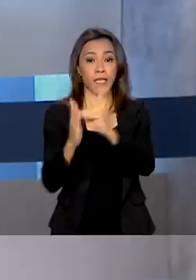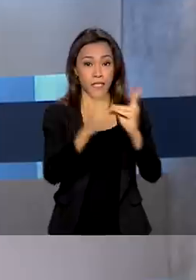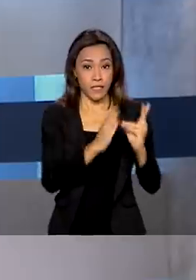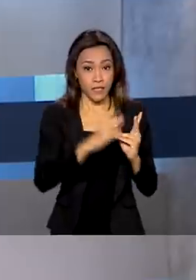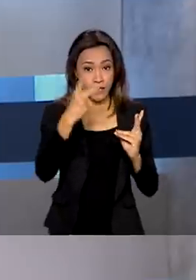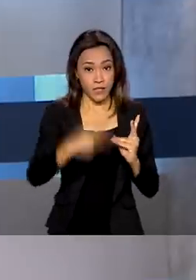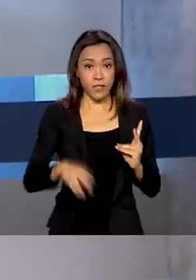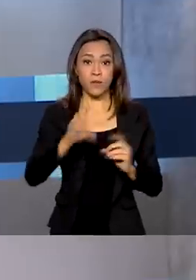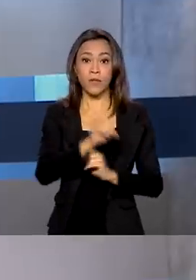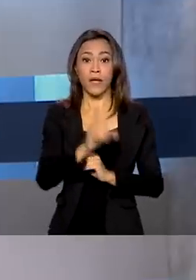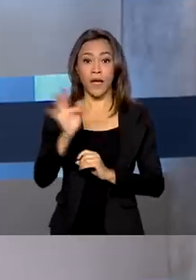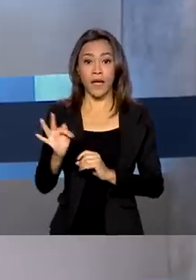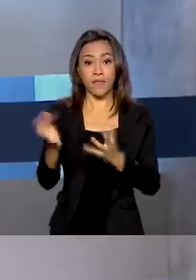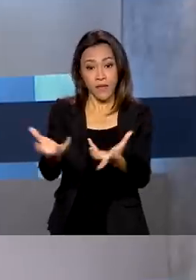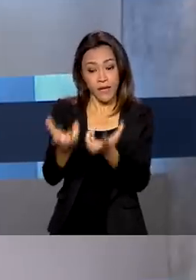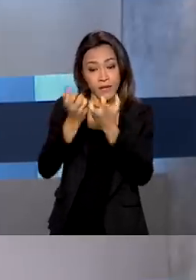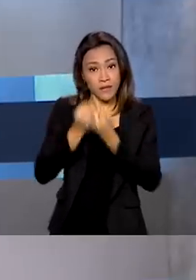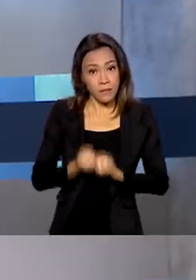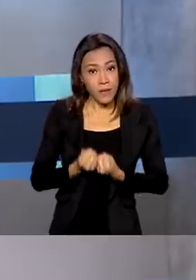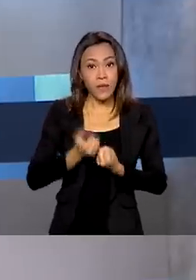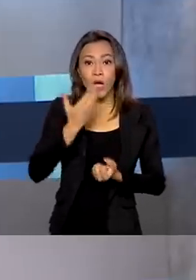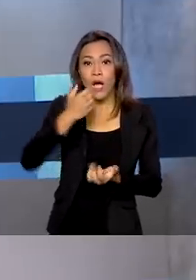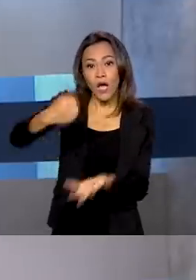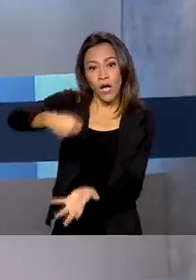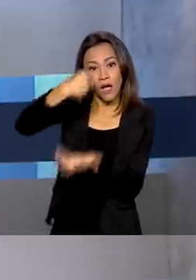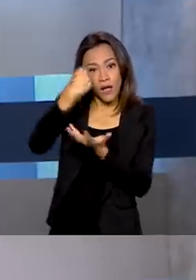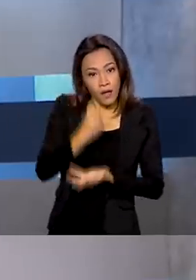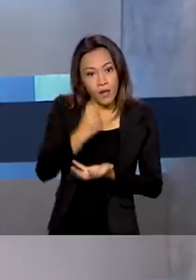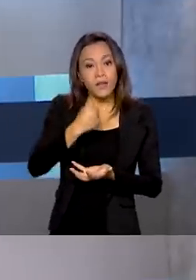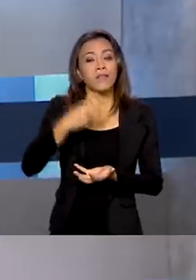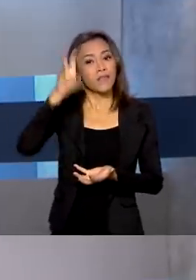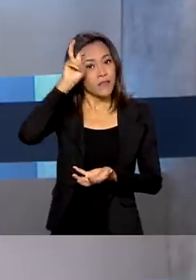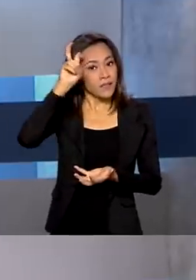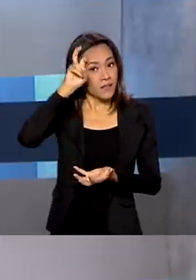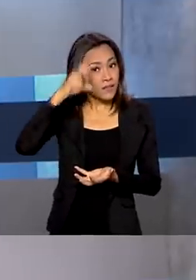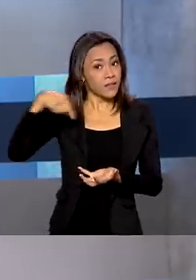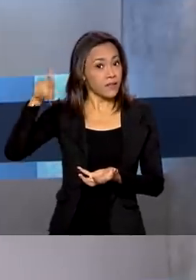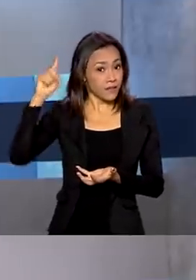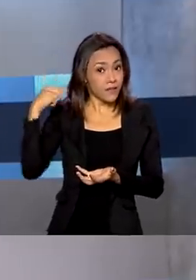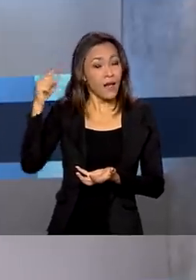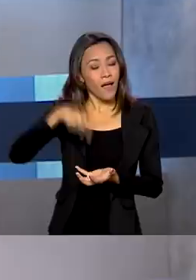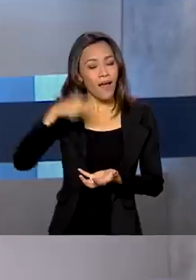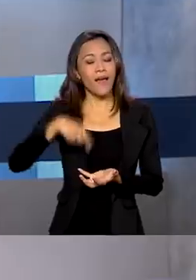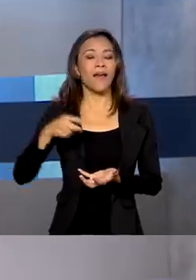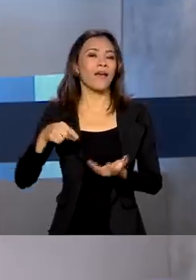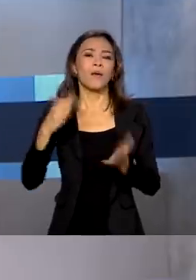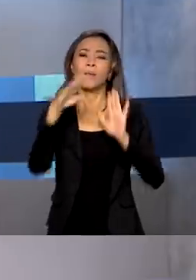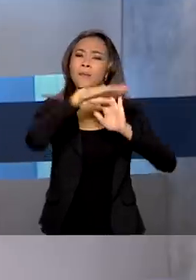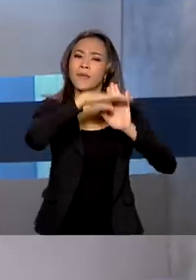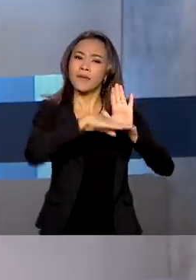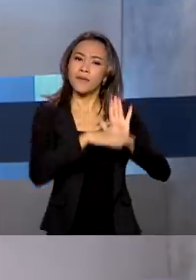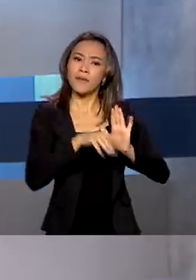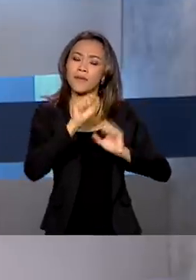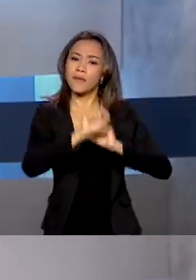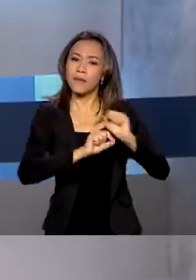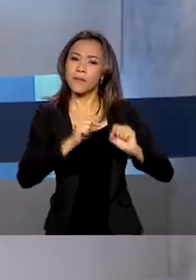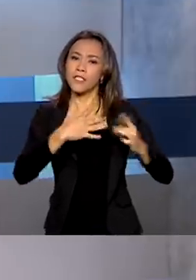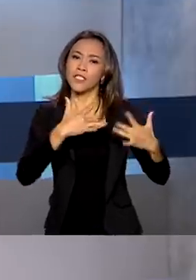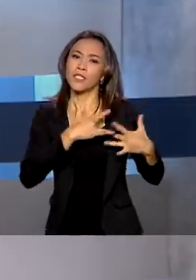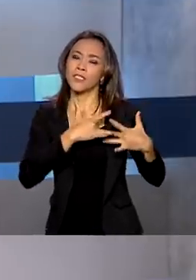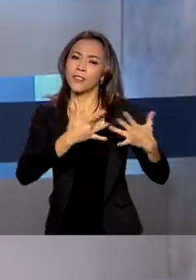receberam cestas básicas nesta quinta-feira. A ação faz parte da iniciativa Brasil Fraterno, uma rede nacional de